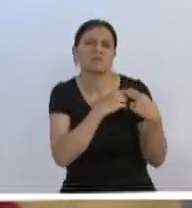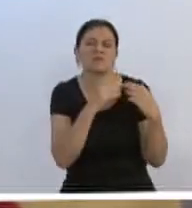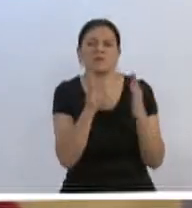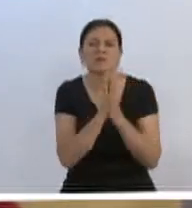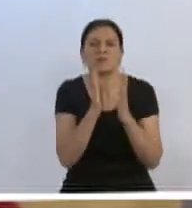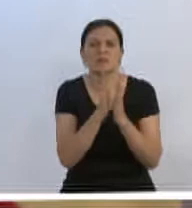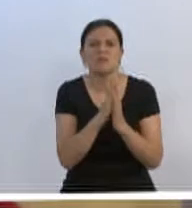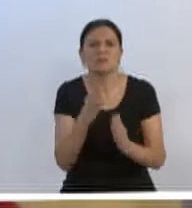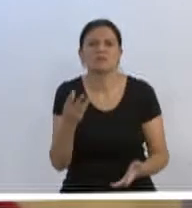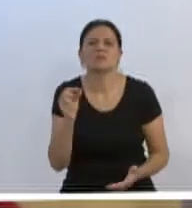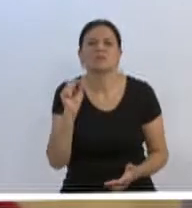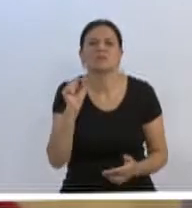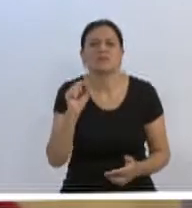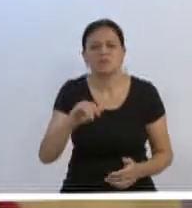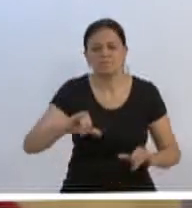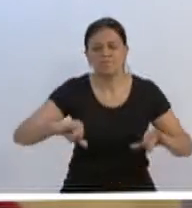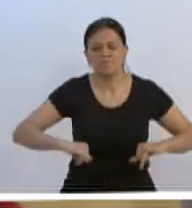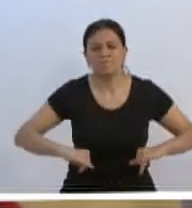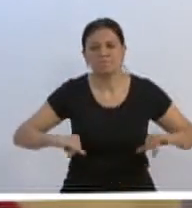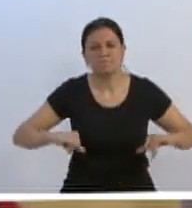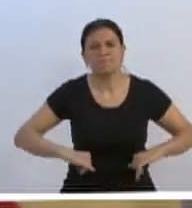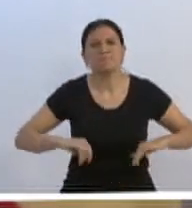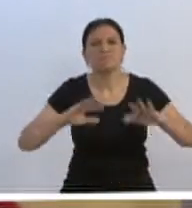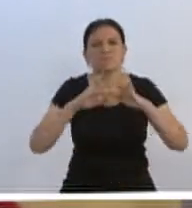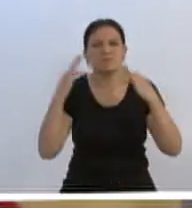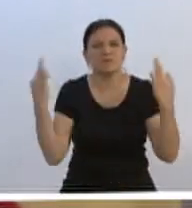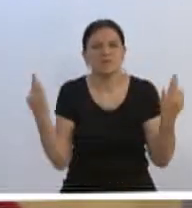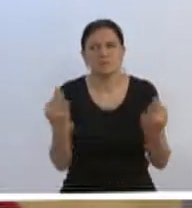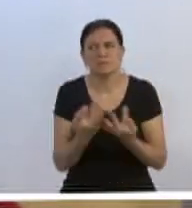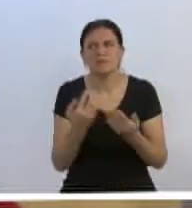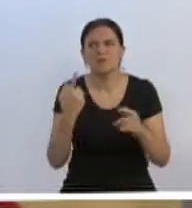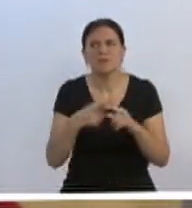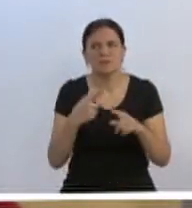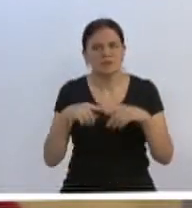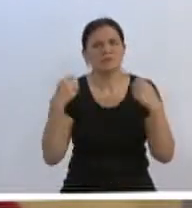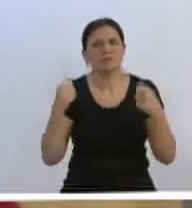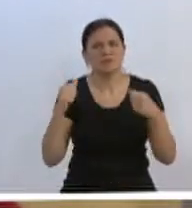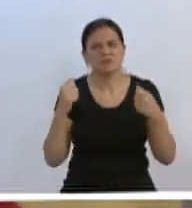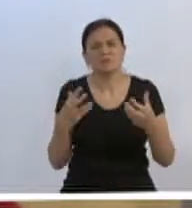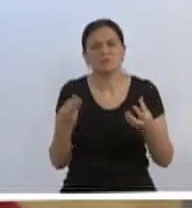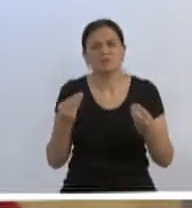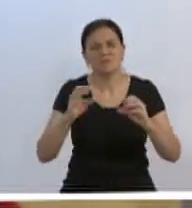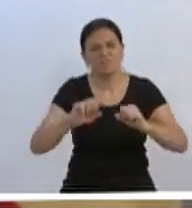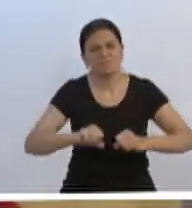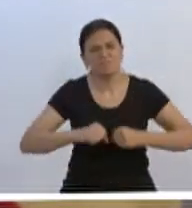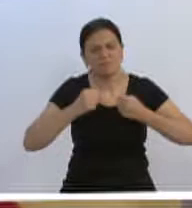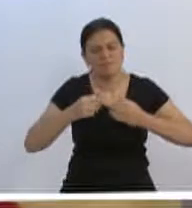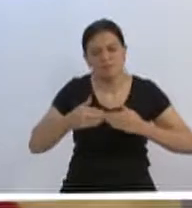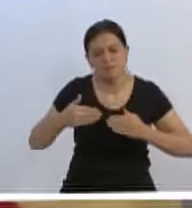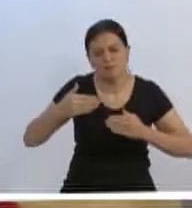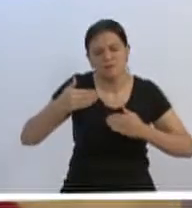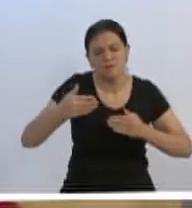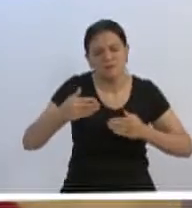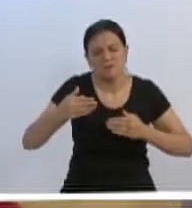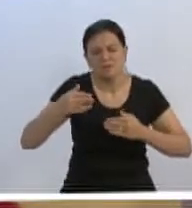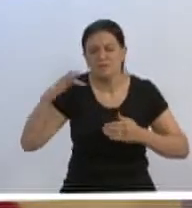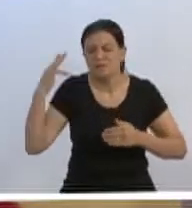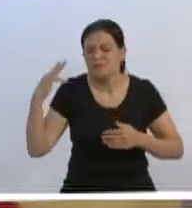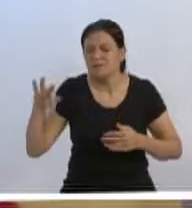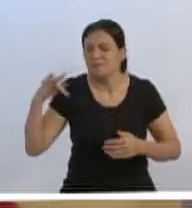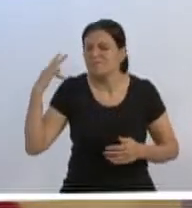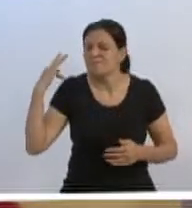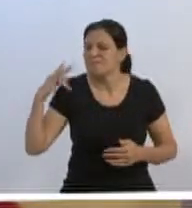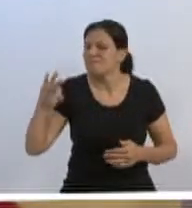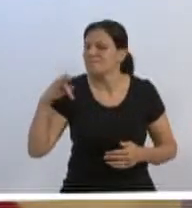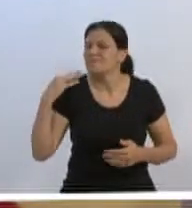pelas vítimas e principalmente familiares e amigos das vítimas. Porque é preciso muita força para seguir em frente. A dor é incalculável. É